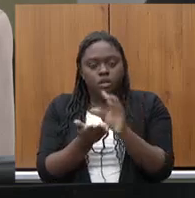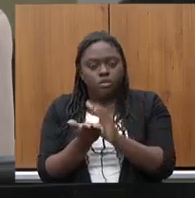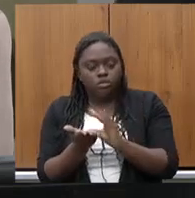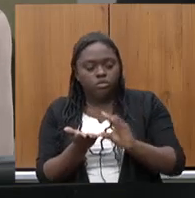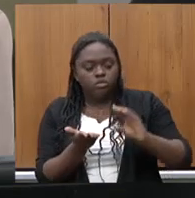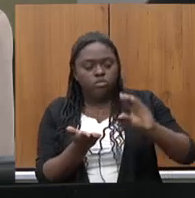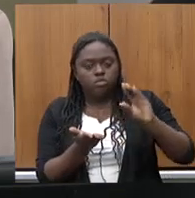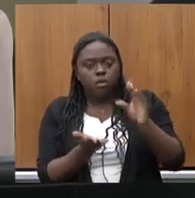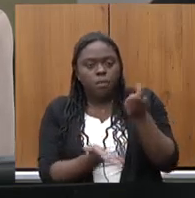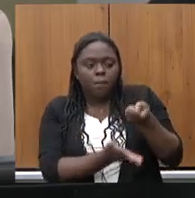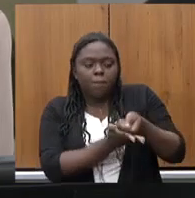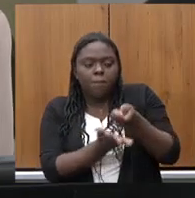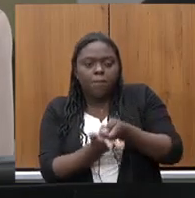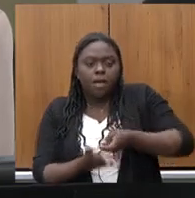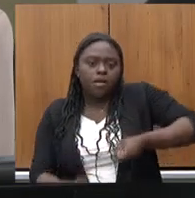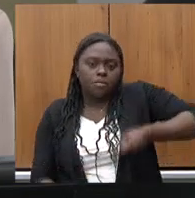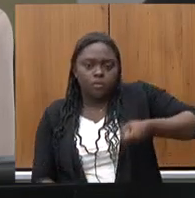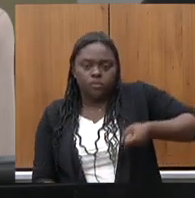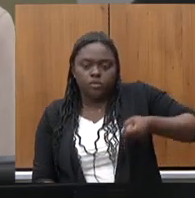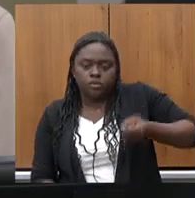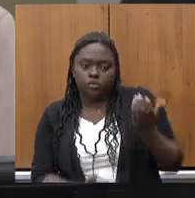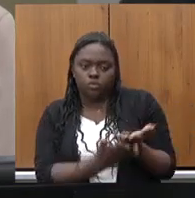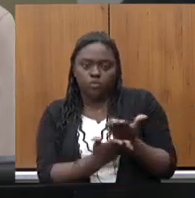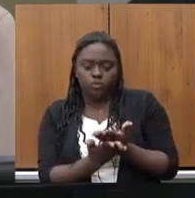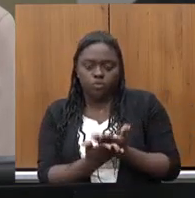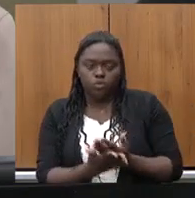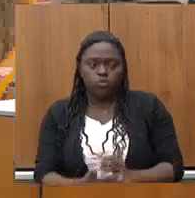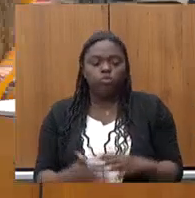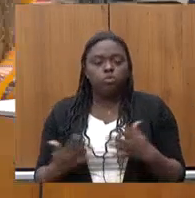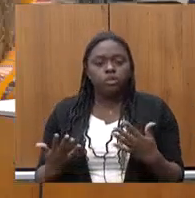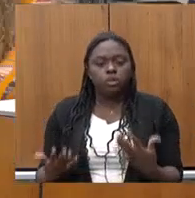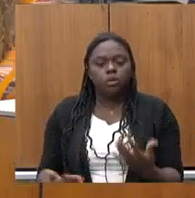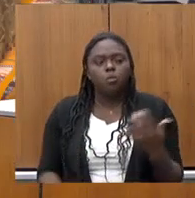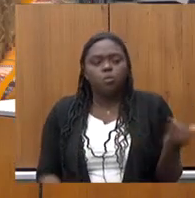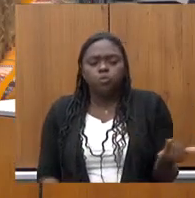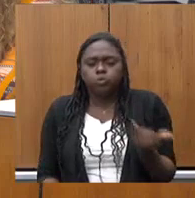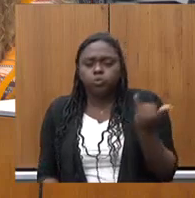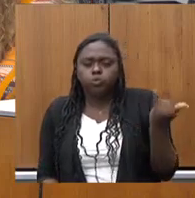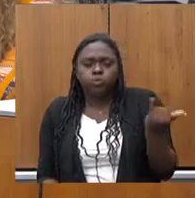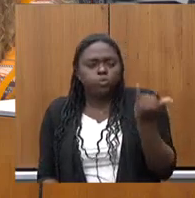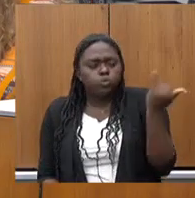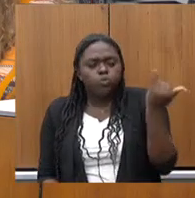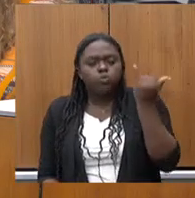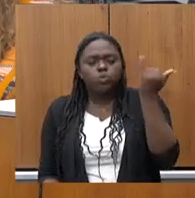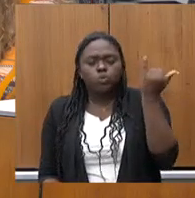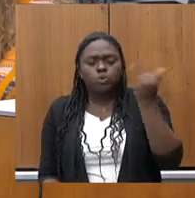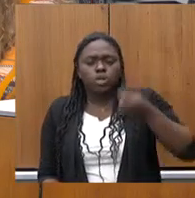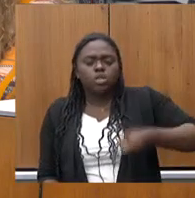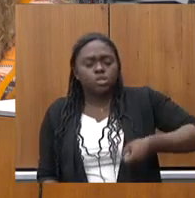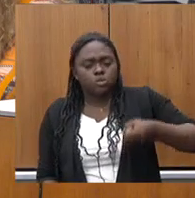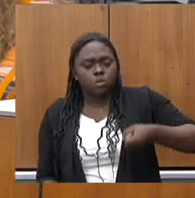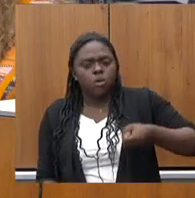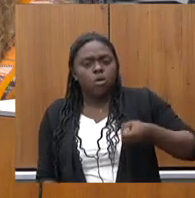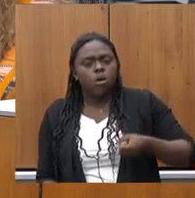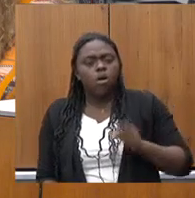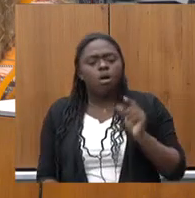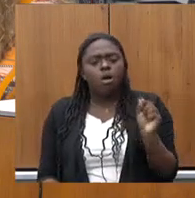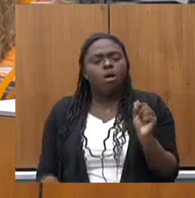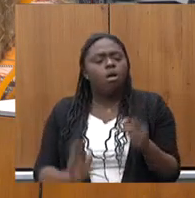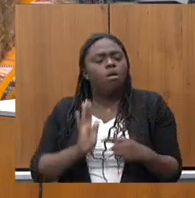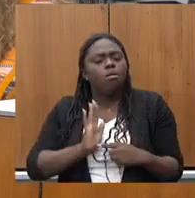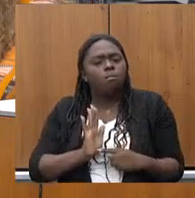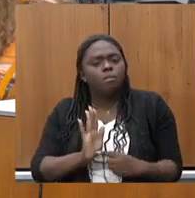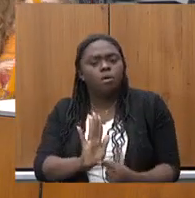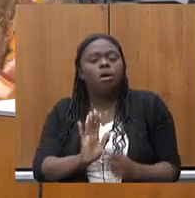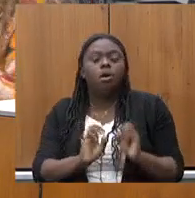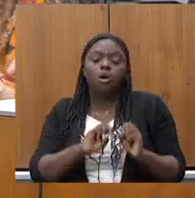voltado para pagar as bolsas então essas bolsas são importantíssimas são bolsas que elas viabilizam